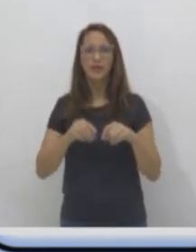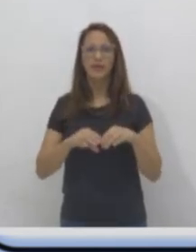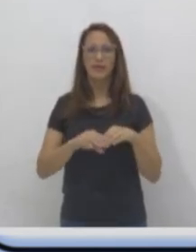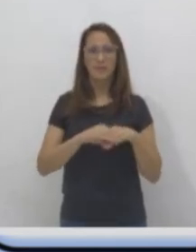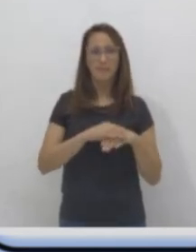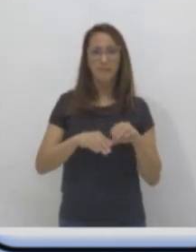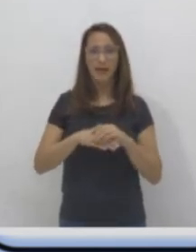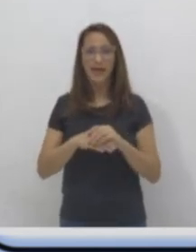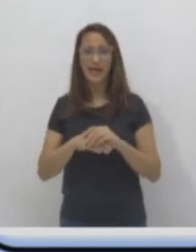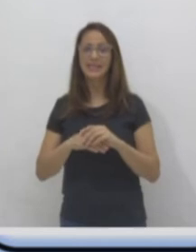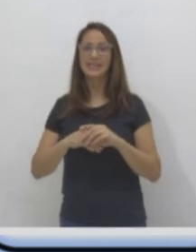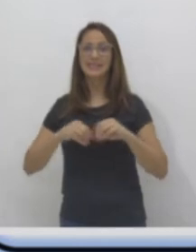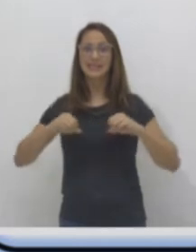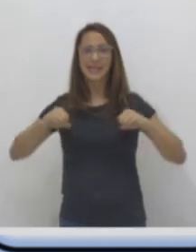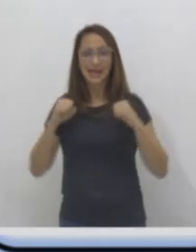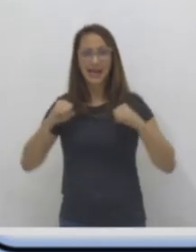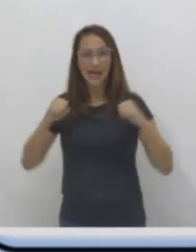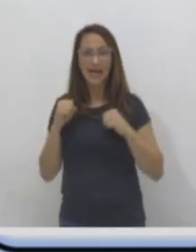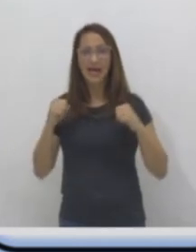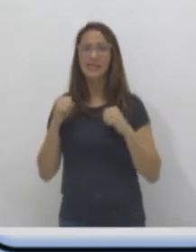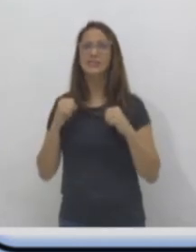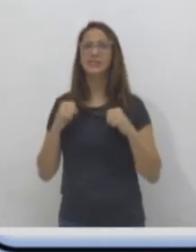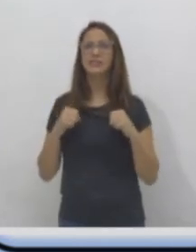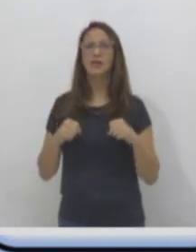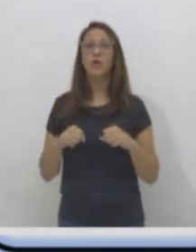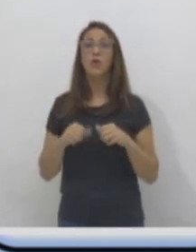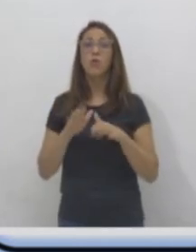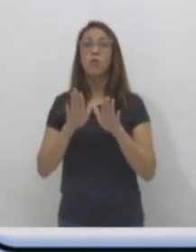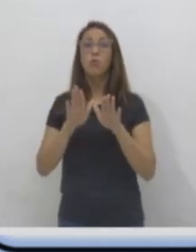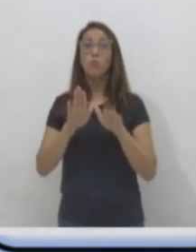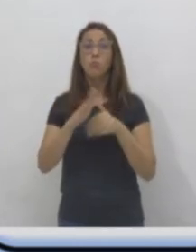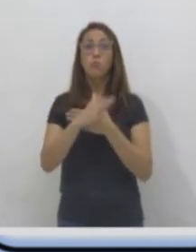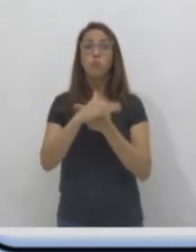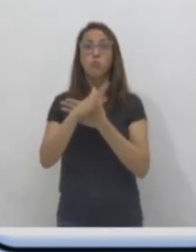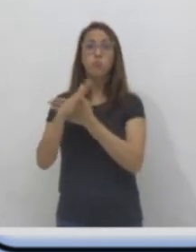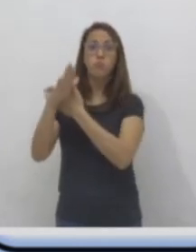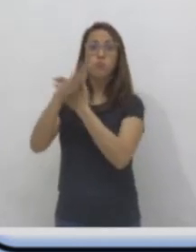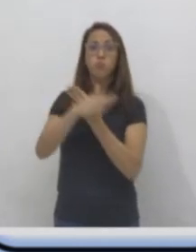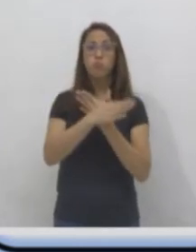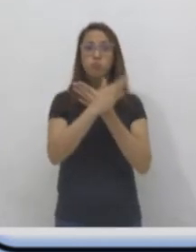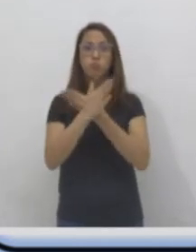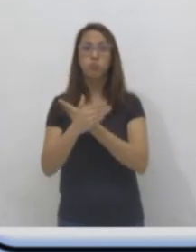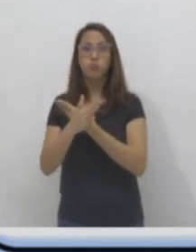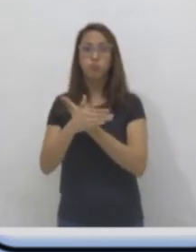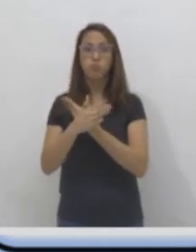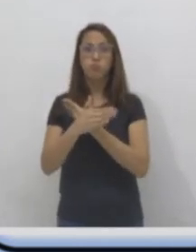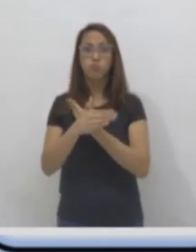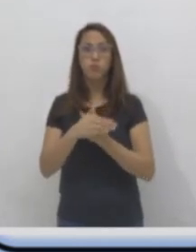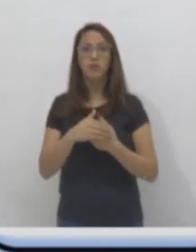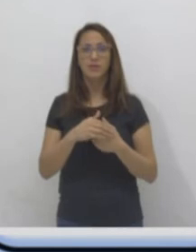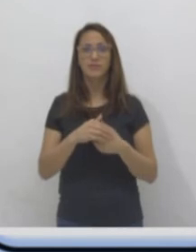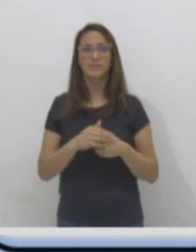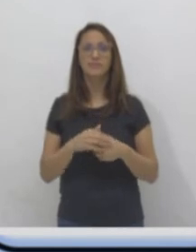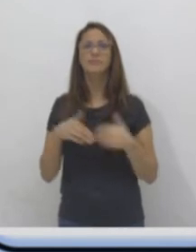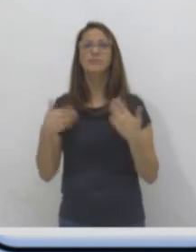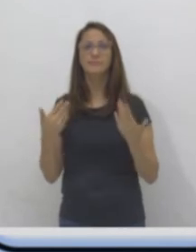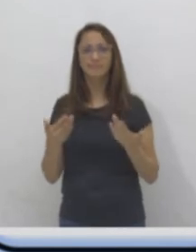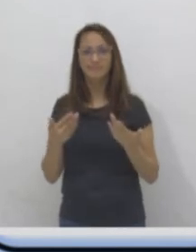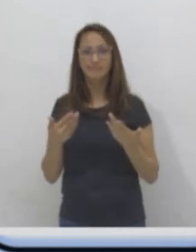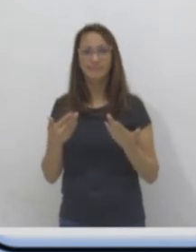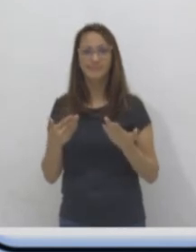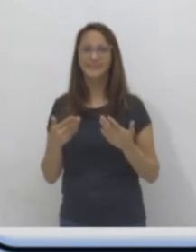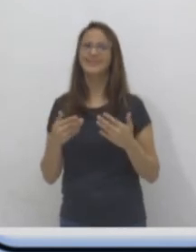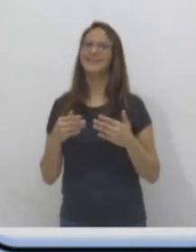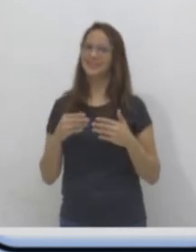Das patas. Viu só como foi fácil? Macaco, um animal vertebrado que coberto por pelos, se